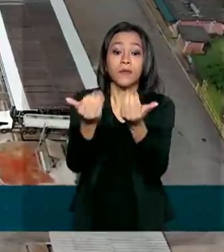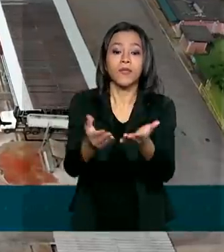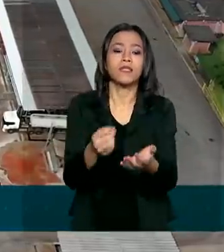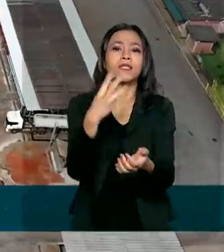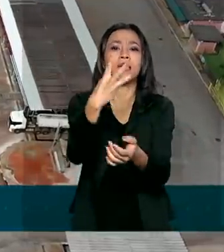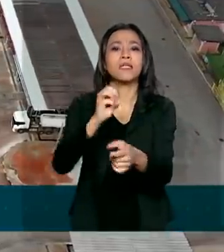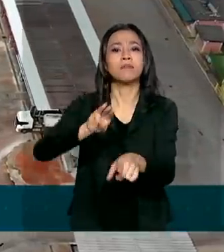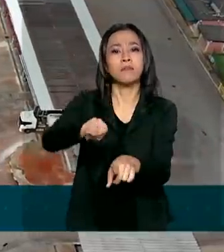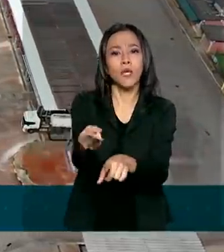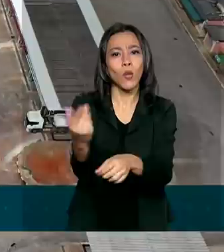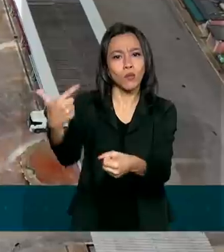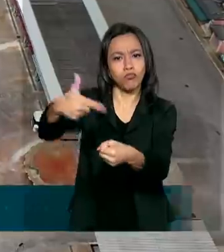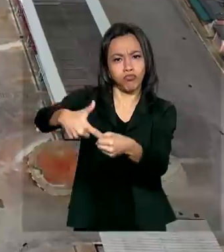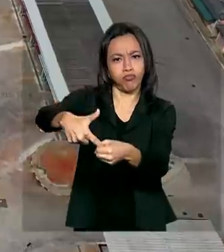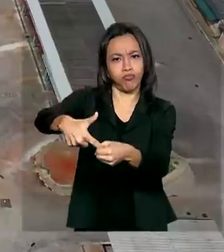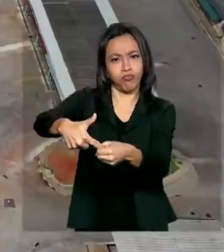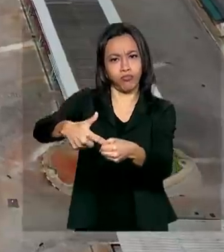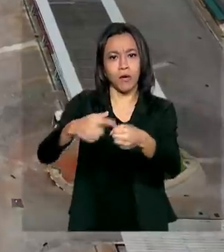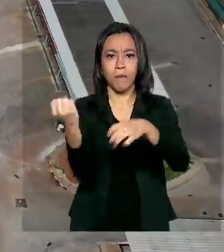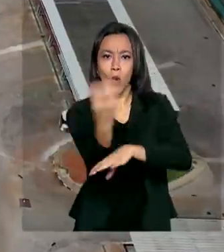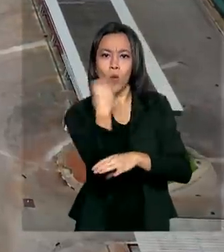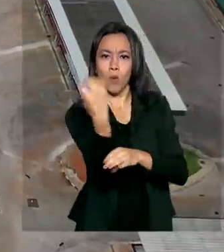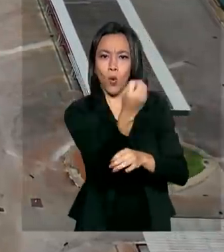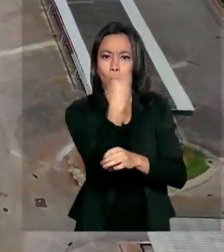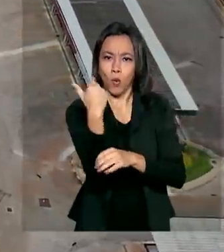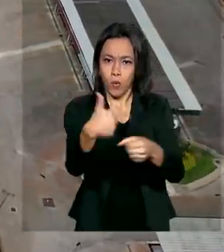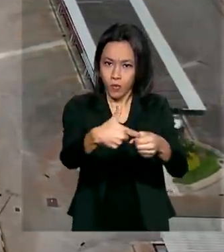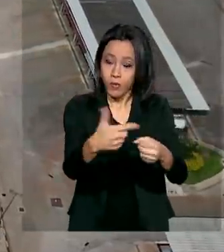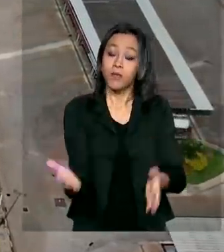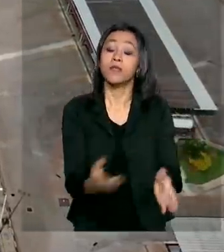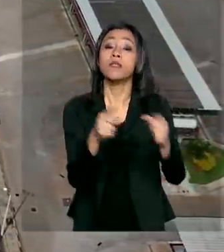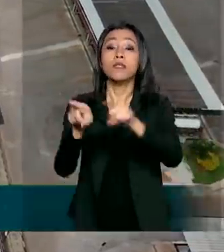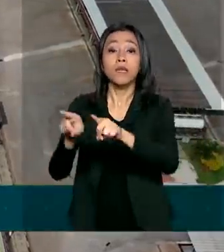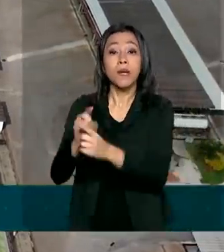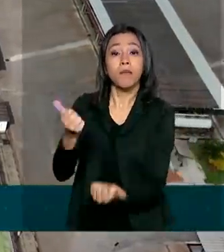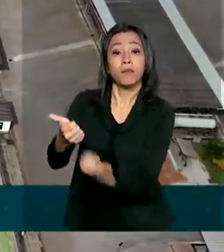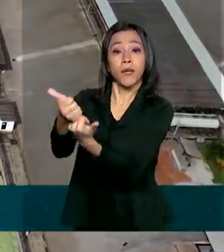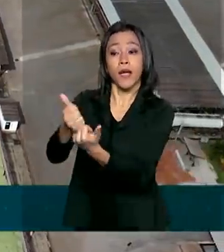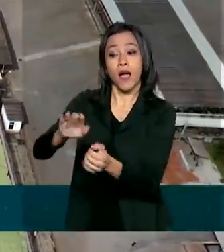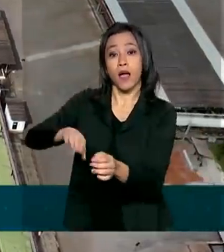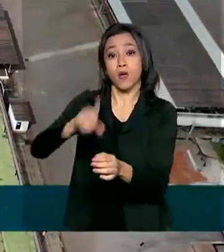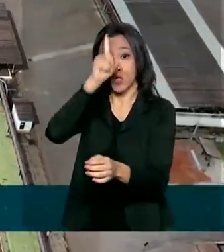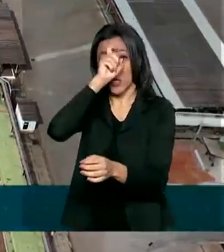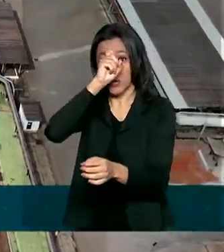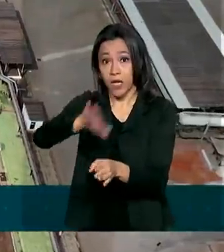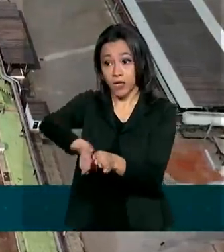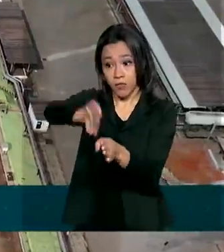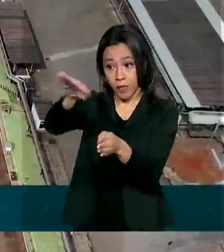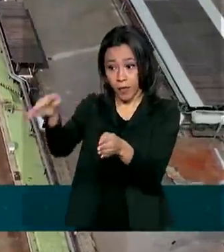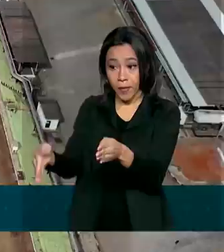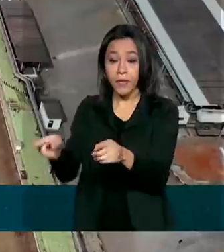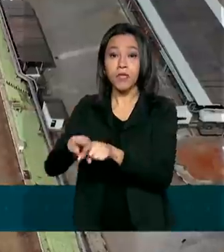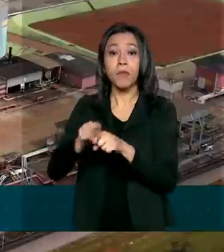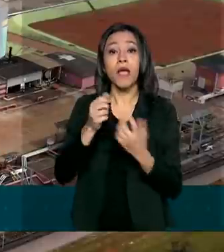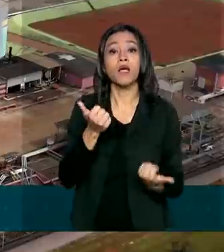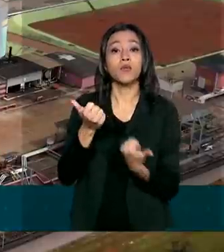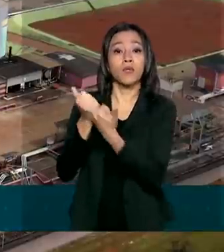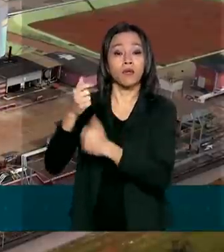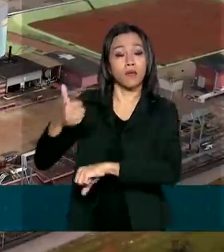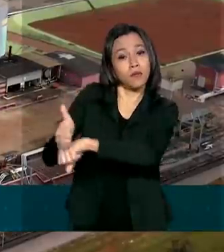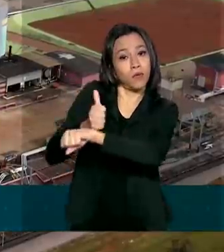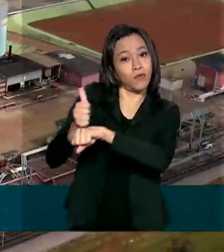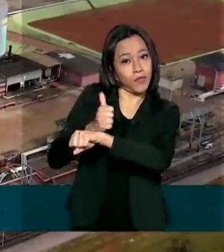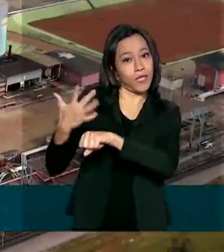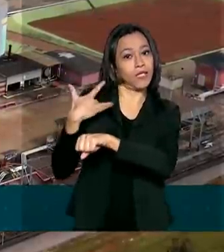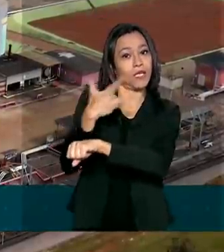de combustível para abastecer ambulâncias, hospitais de campanha e ajudar no transporte de profissionais de saúde. O